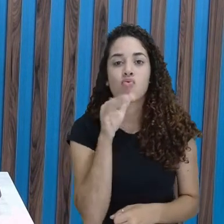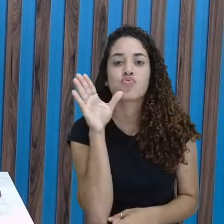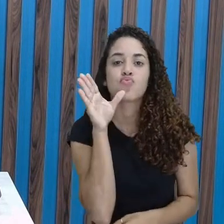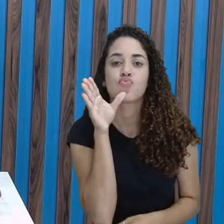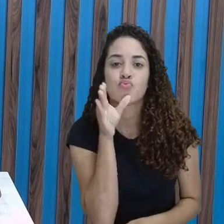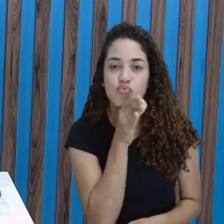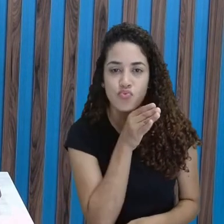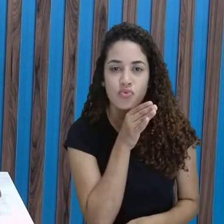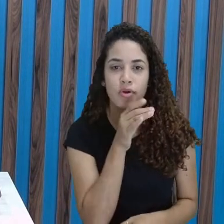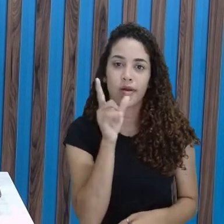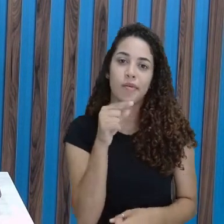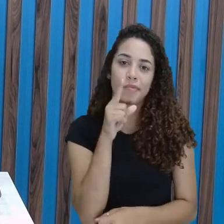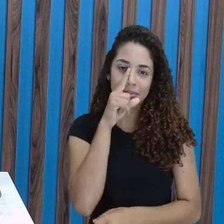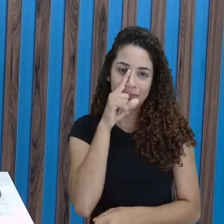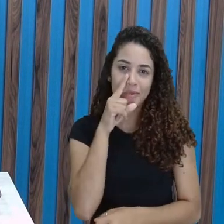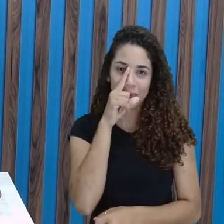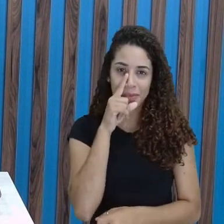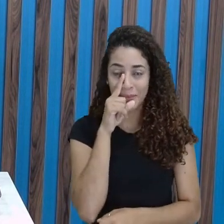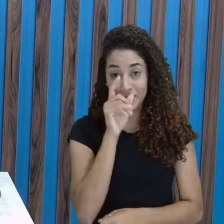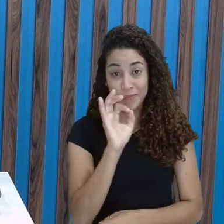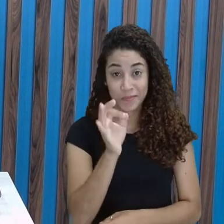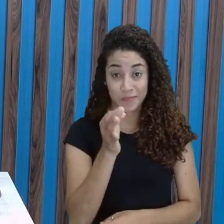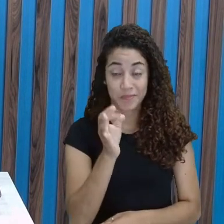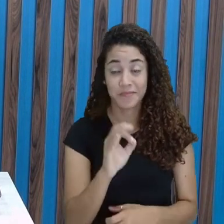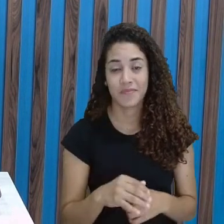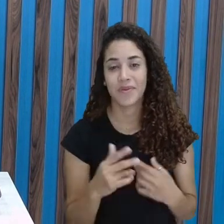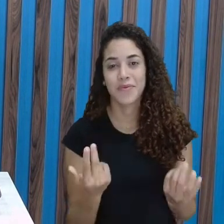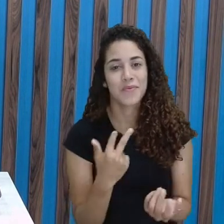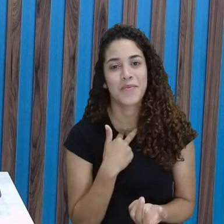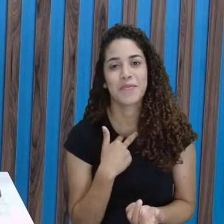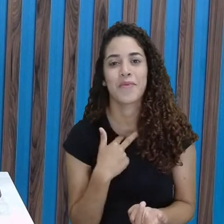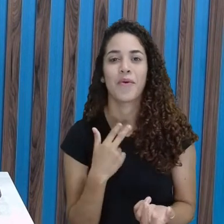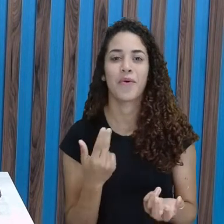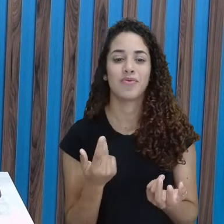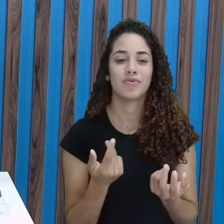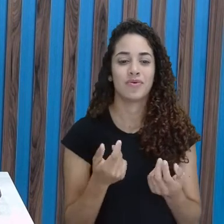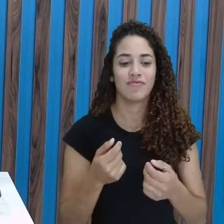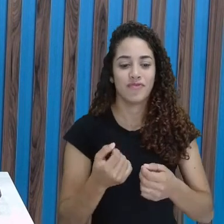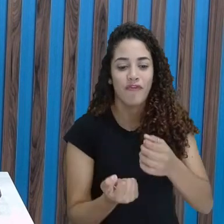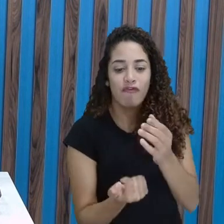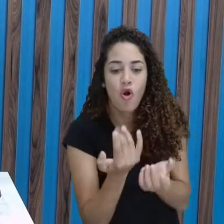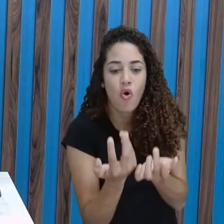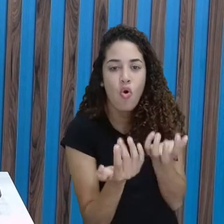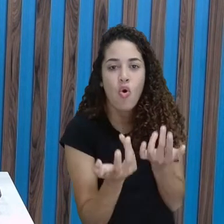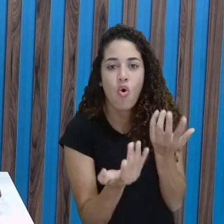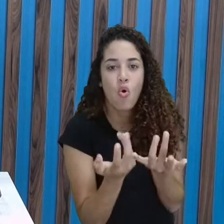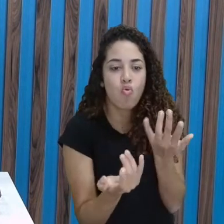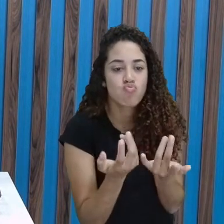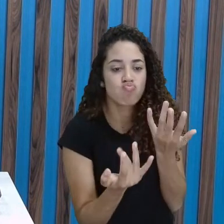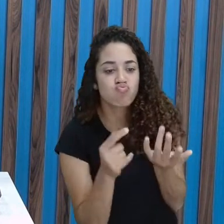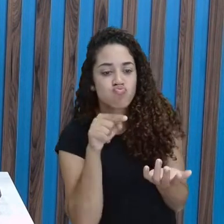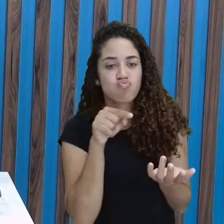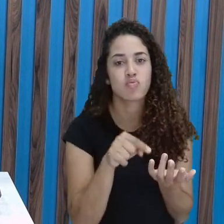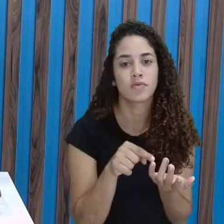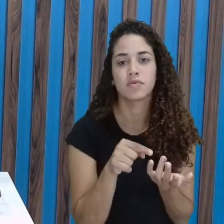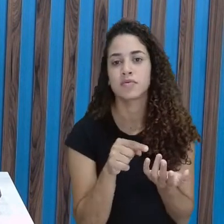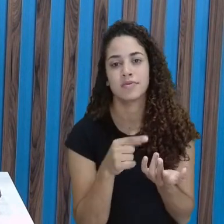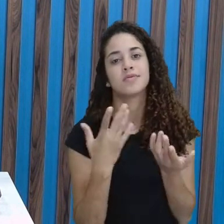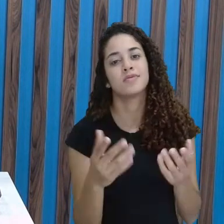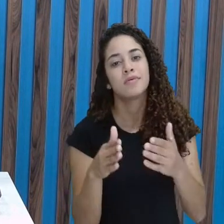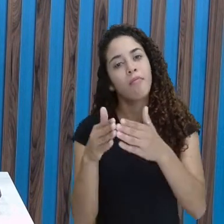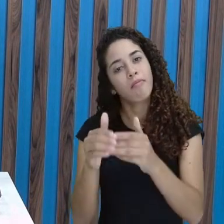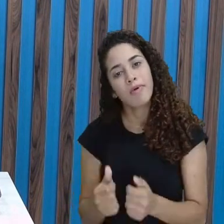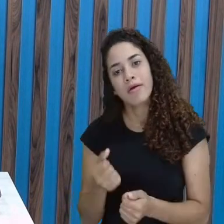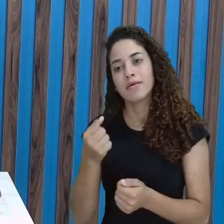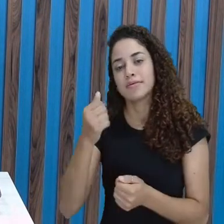água quente é um perigo, não é, professora Cátia? gente não pode mexer em fogo, tá certo? Então, você pede pra um